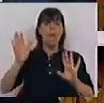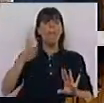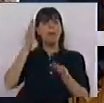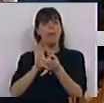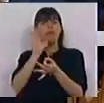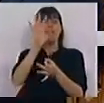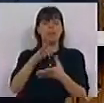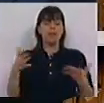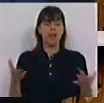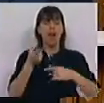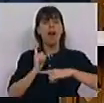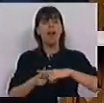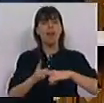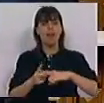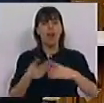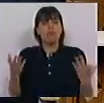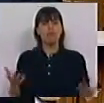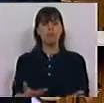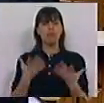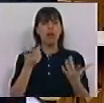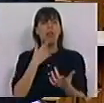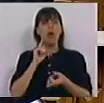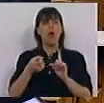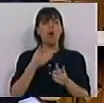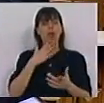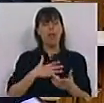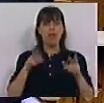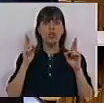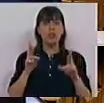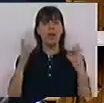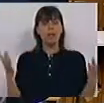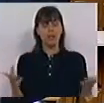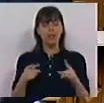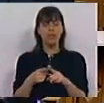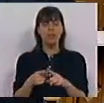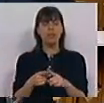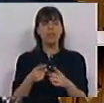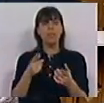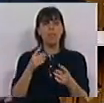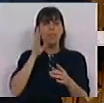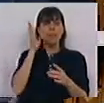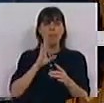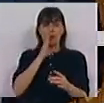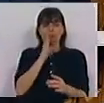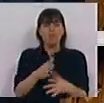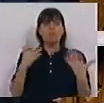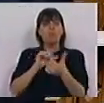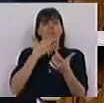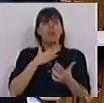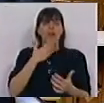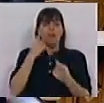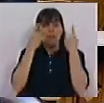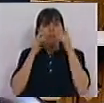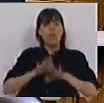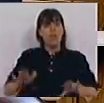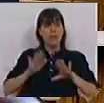sinais que vêm da Grécia são sinais que nos criam expectativa. São sinais de pragmatismo, são sinais de muderação.